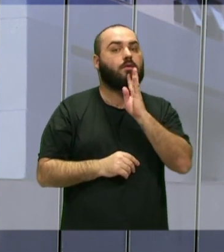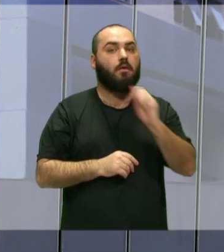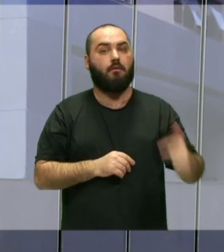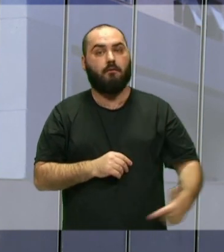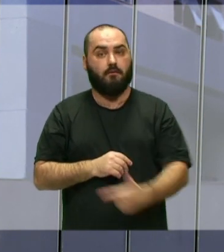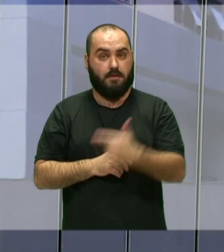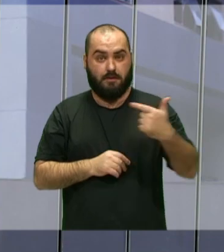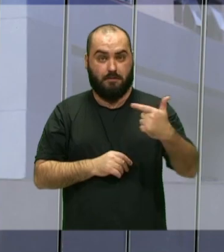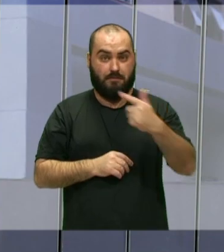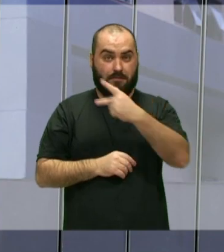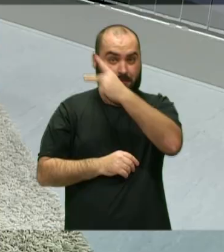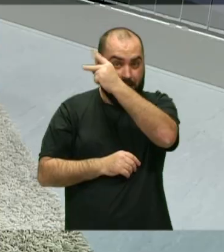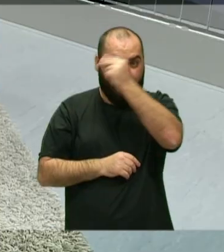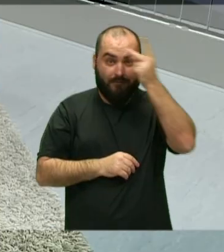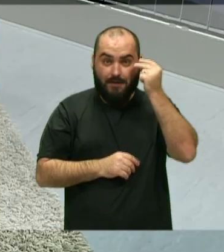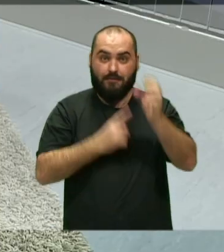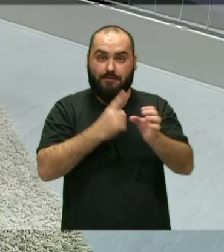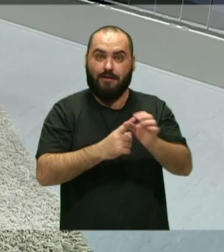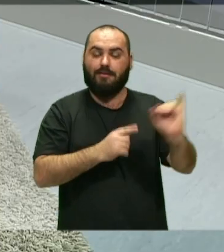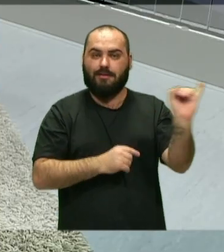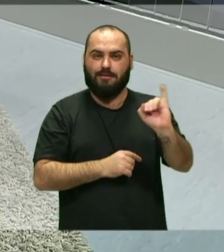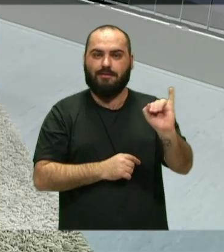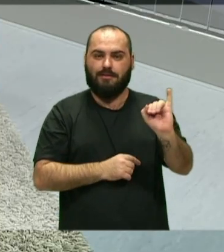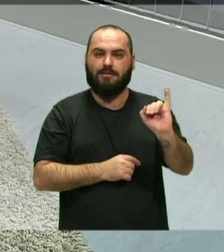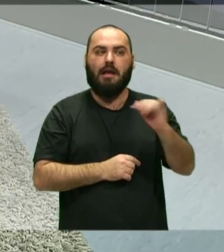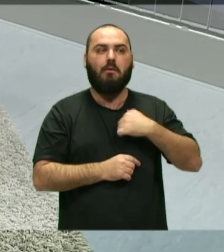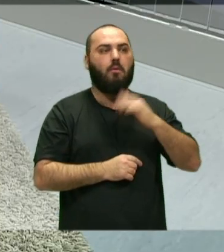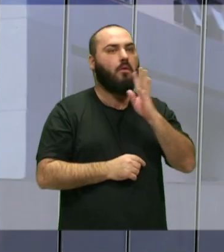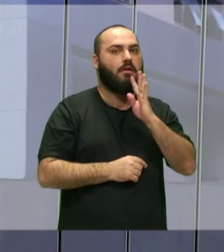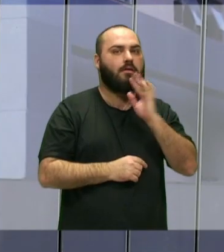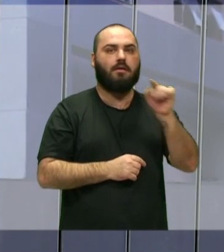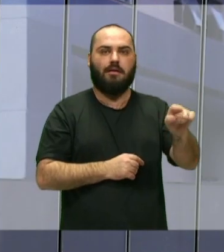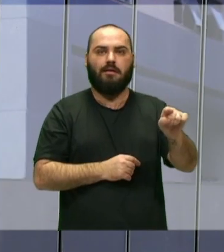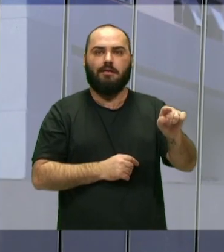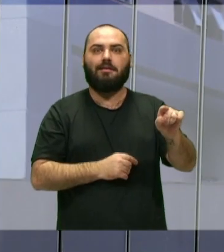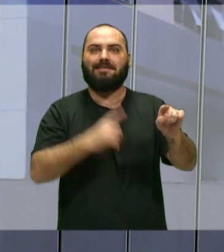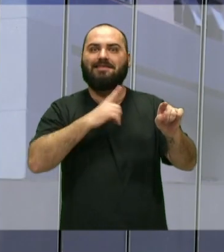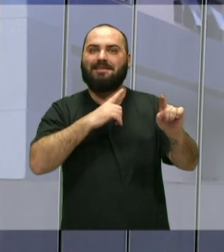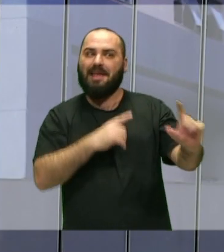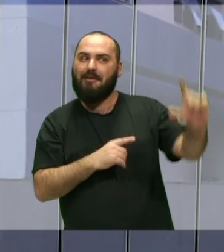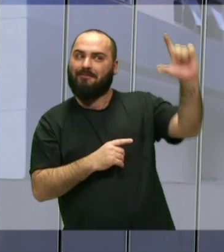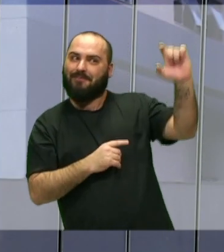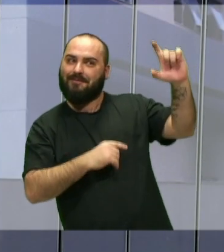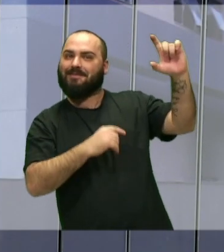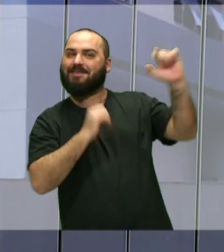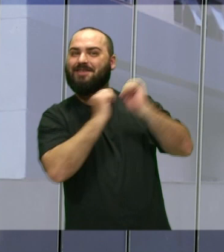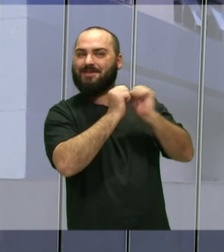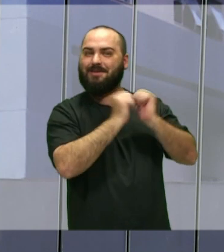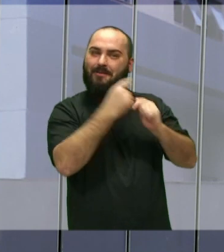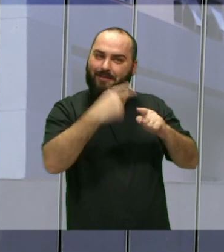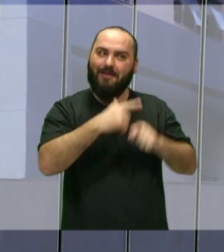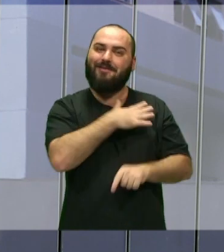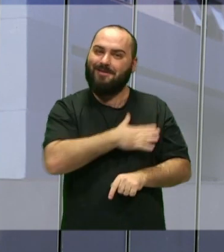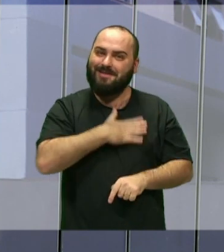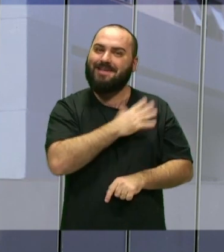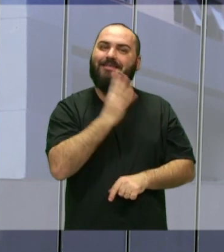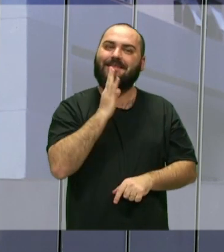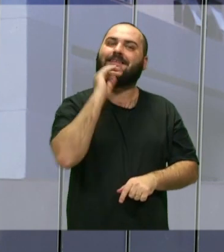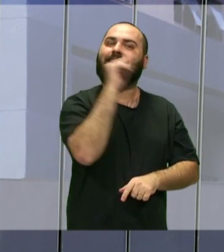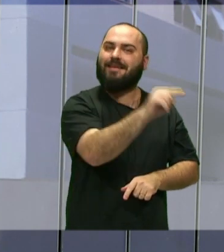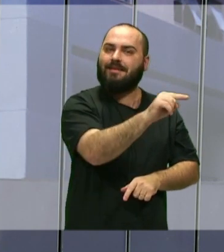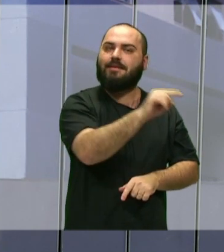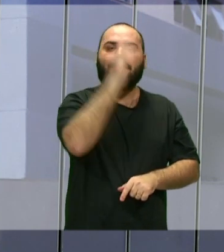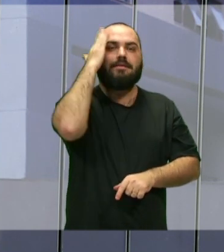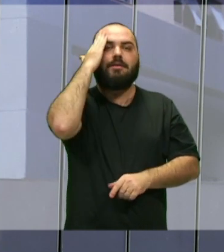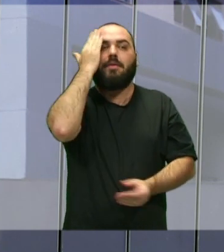vice-prefeito da cidade, que eu conheci, até tirei uma selfie, né, que eu gostei bastante de conhecer sobre como que